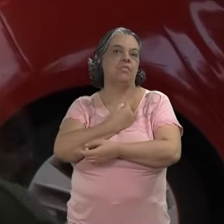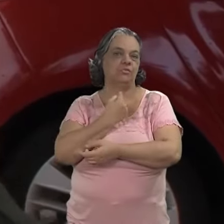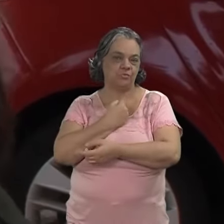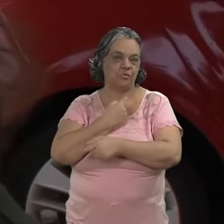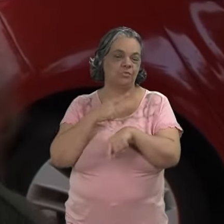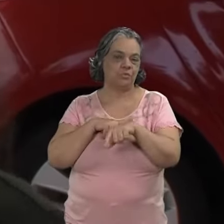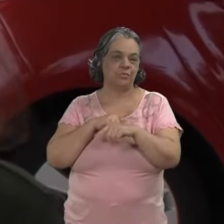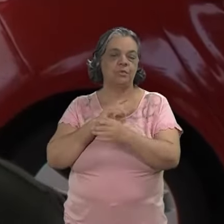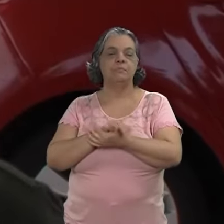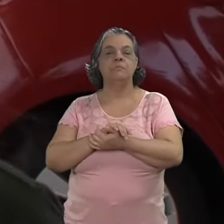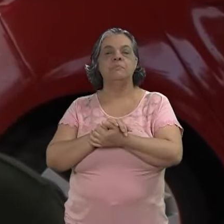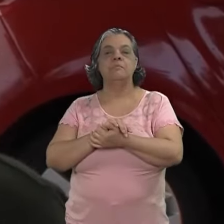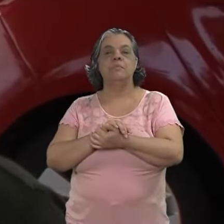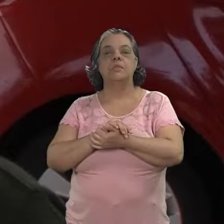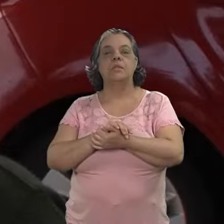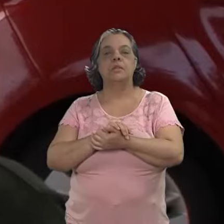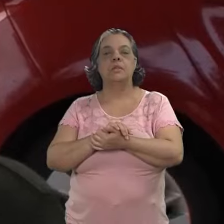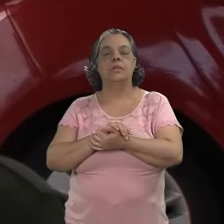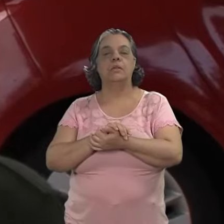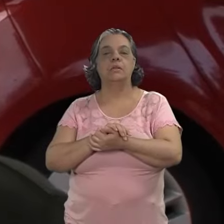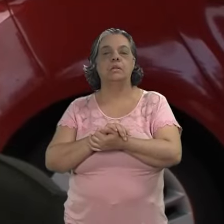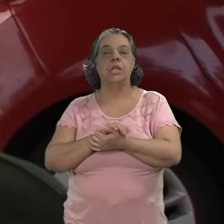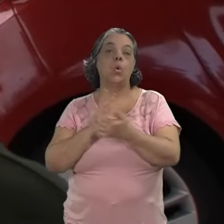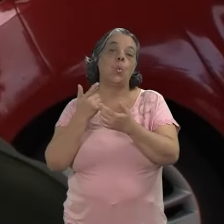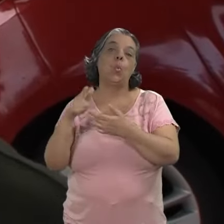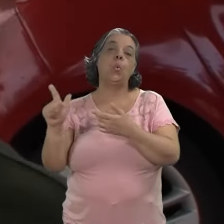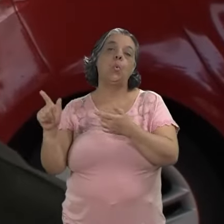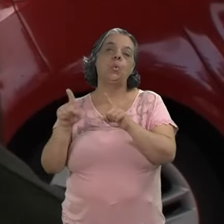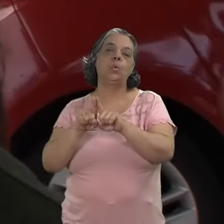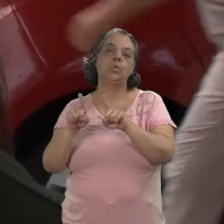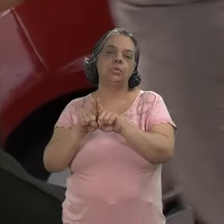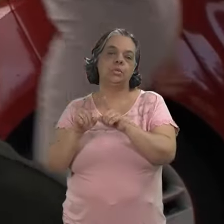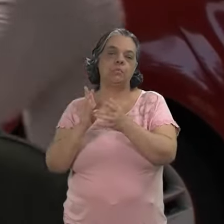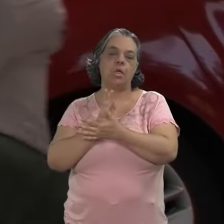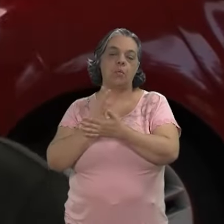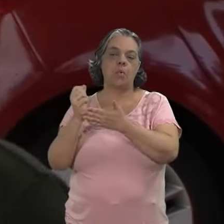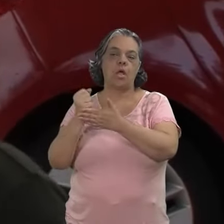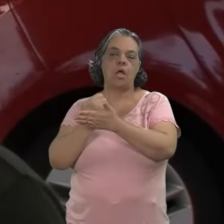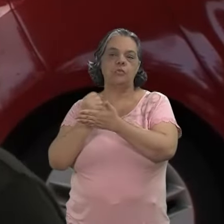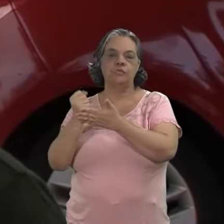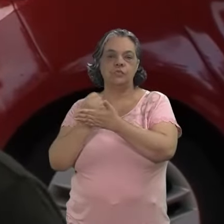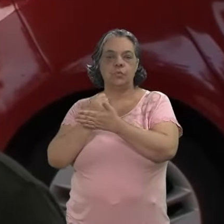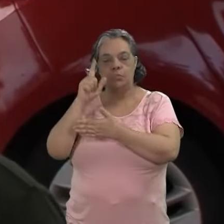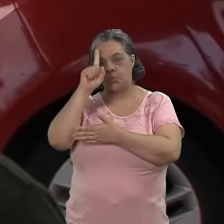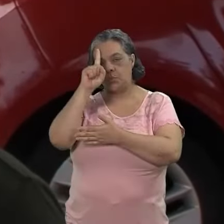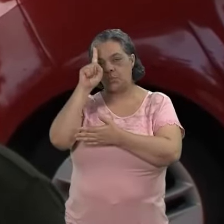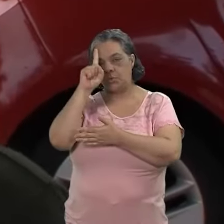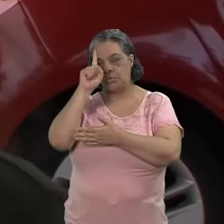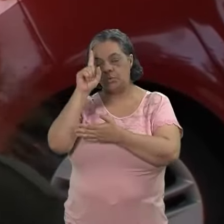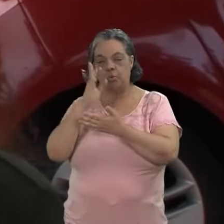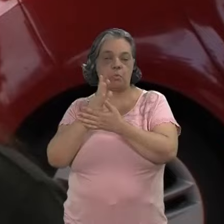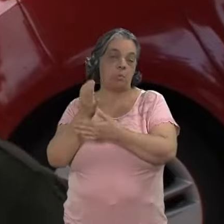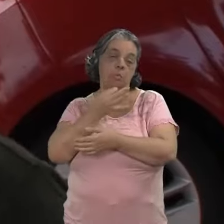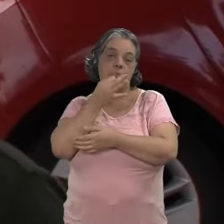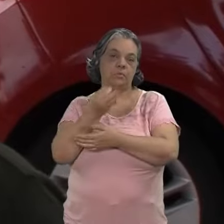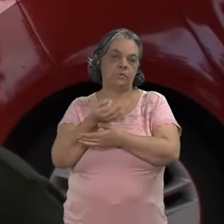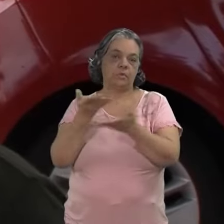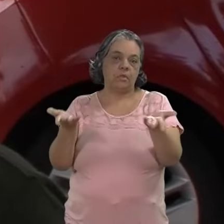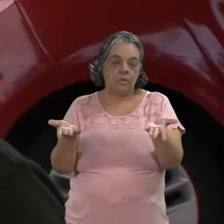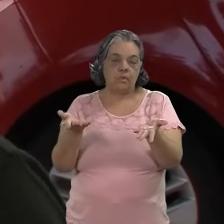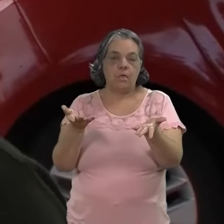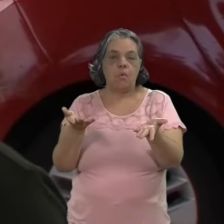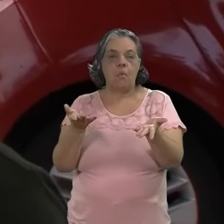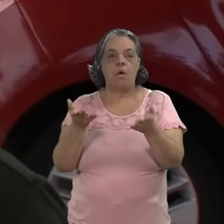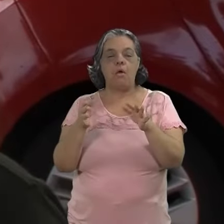lembra a gente desse momento. e em outros casos eu faço algum registro mesmo do cotidiano por algum motivo,